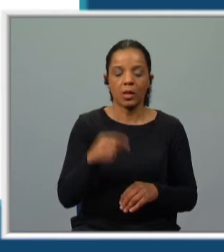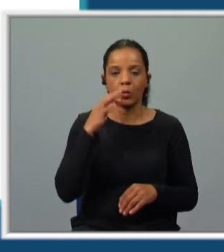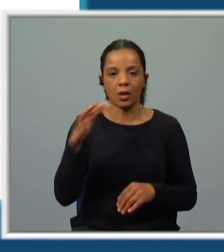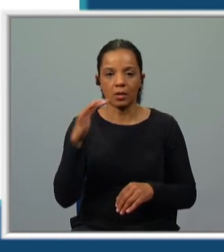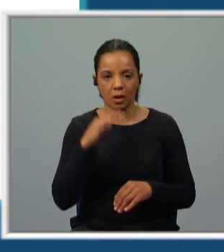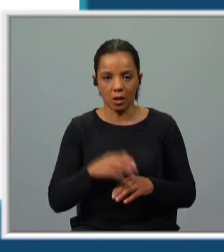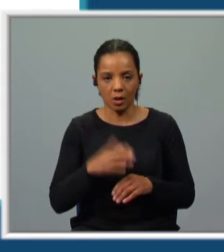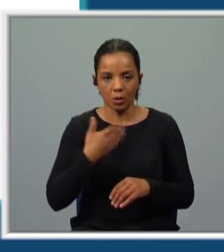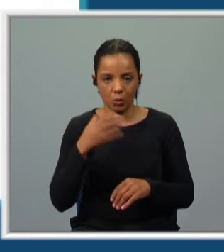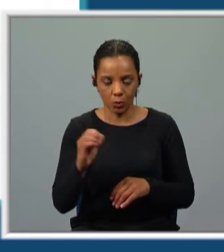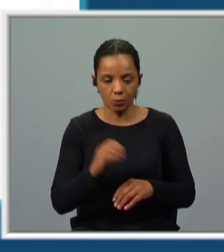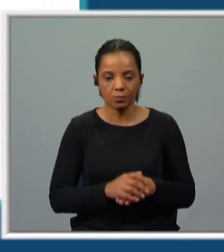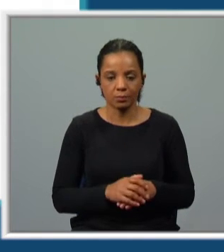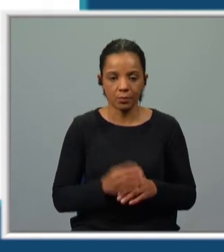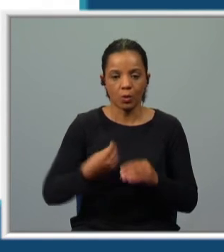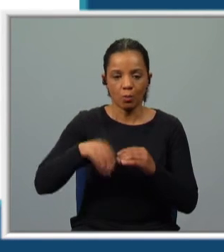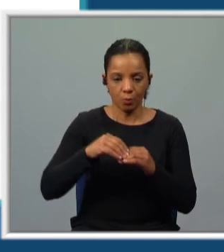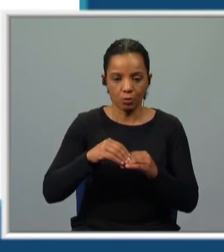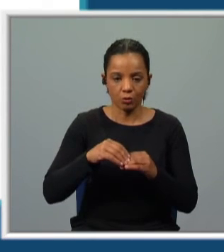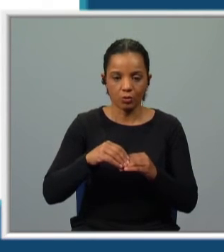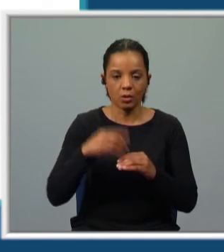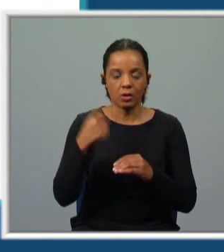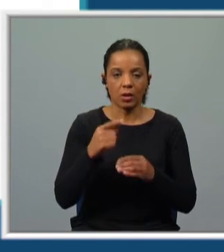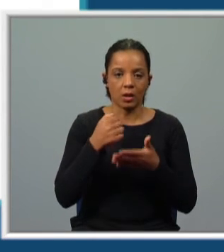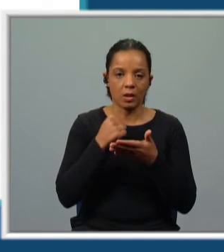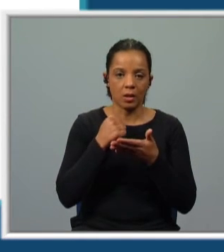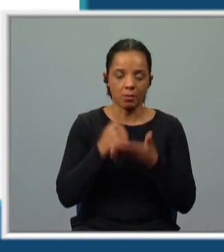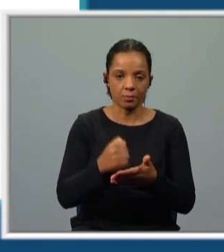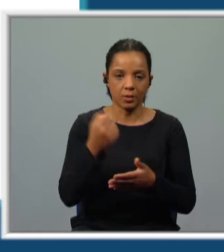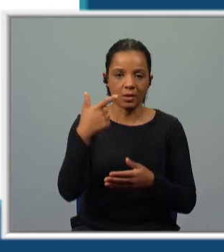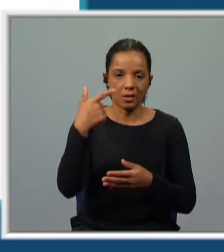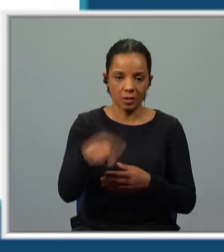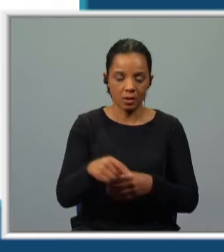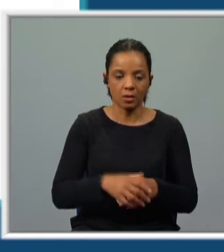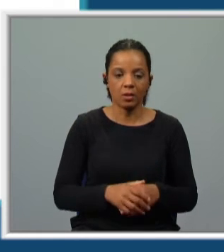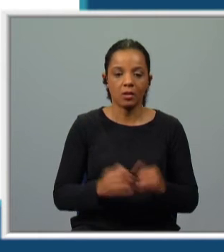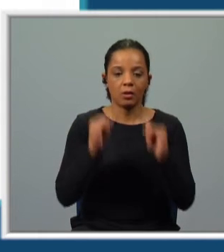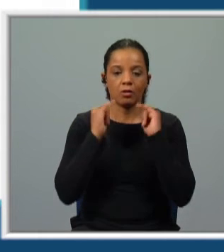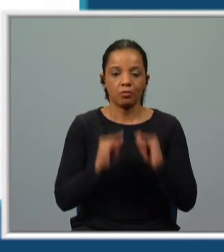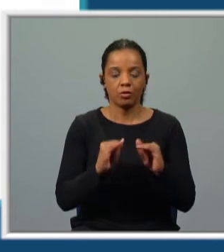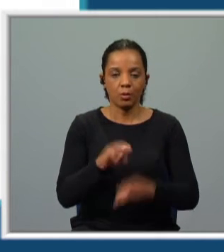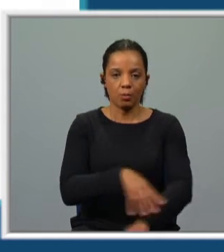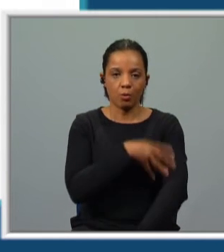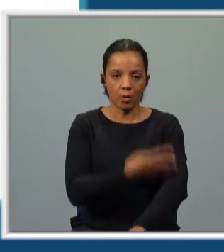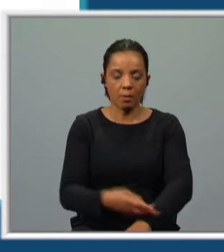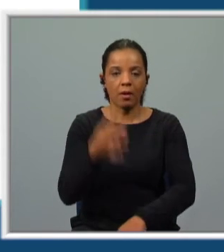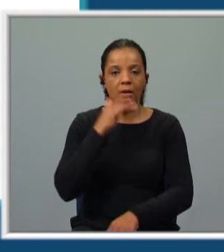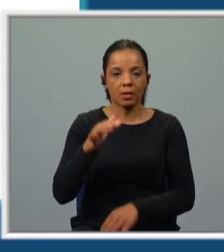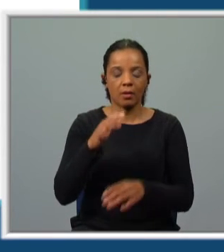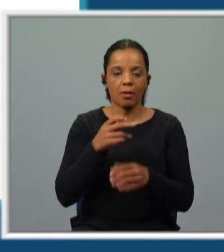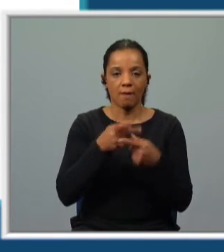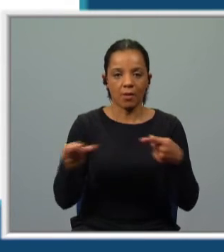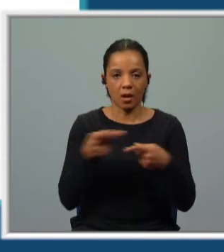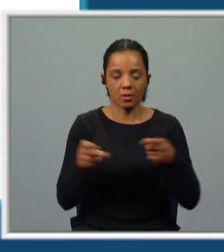portanto, um tempo composto, com o auxiliar ter. E o poema é cantado nas formas passivas, nas frases